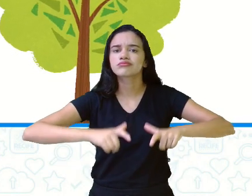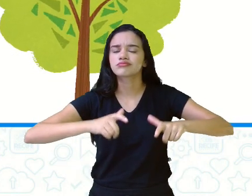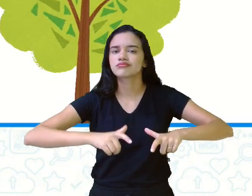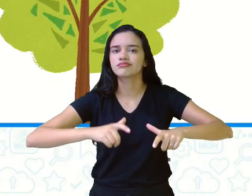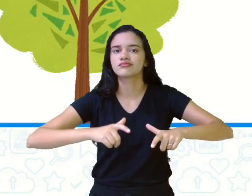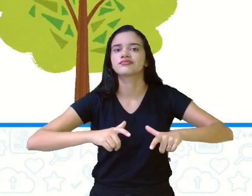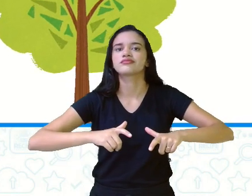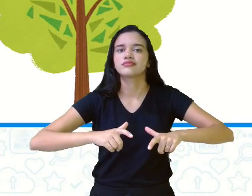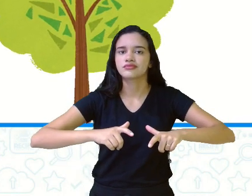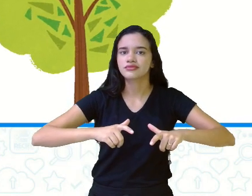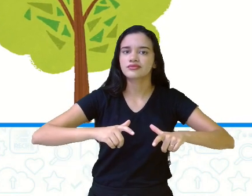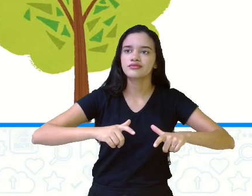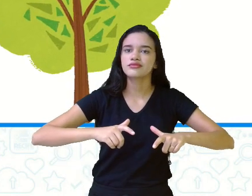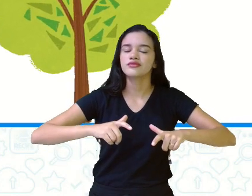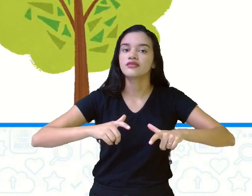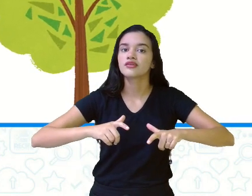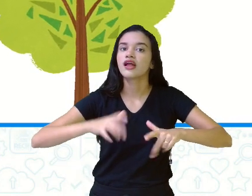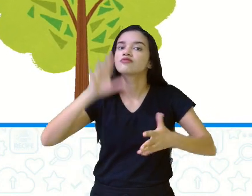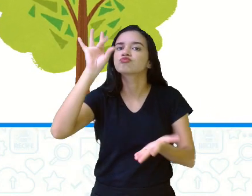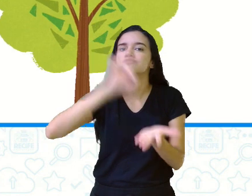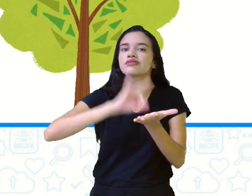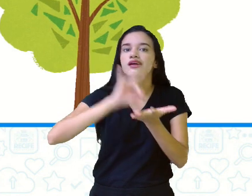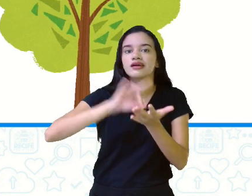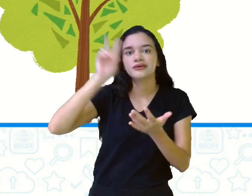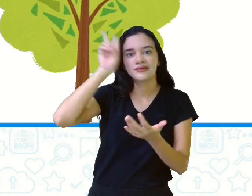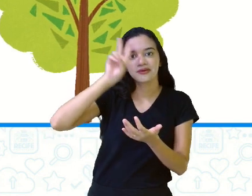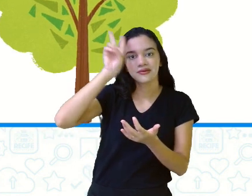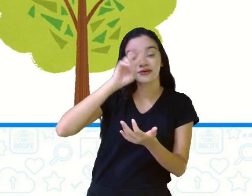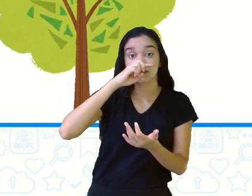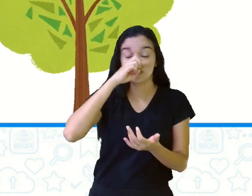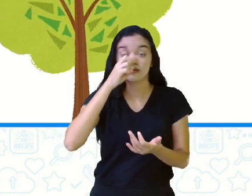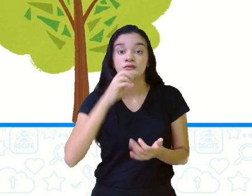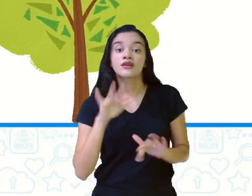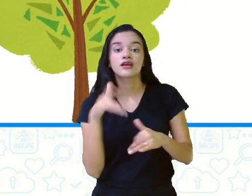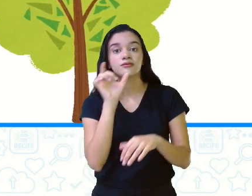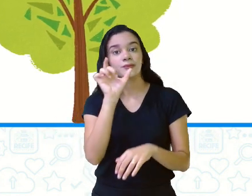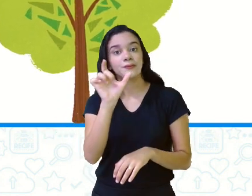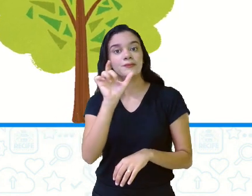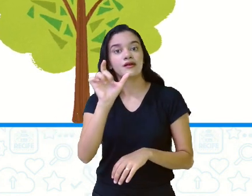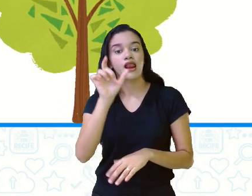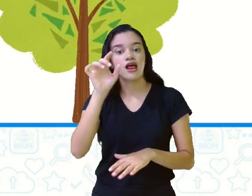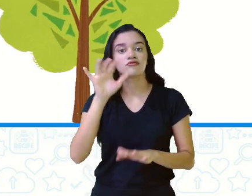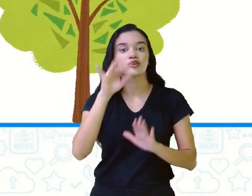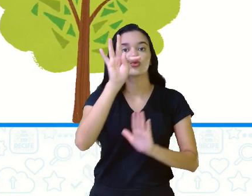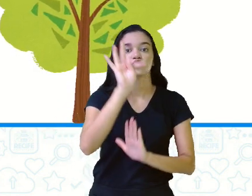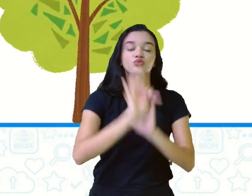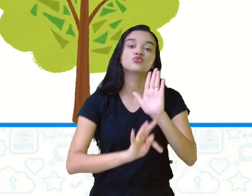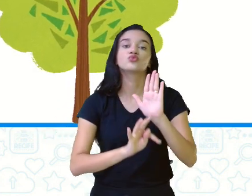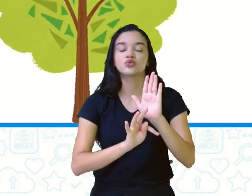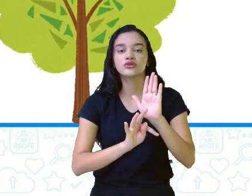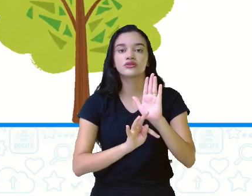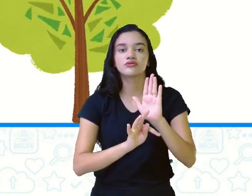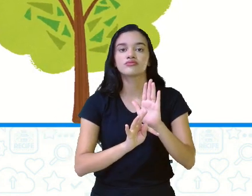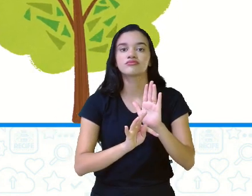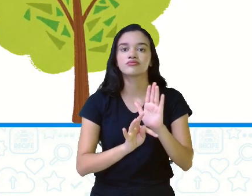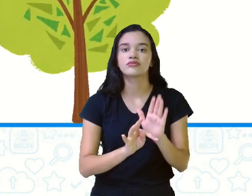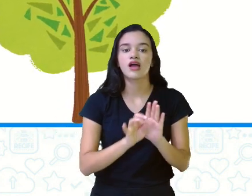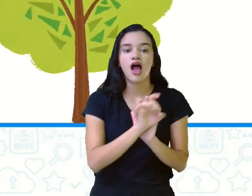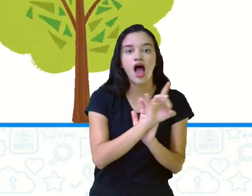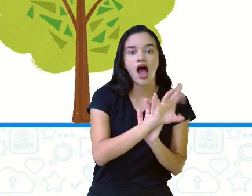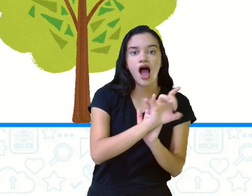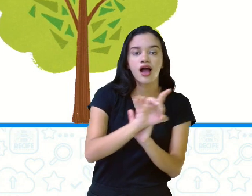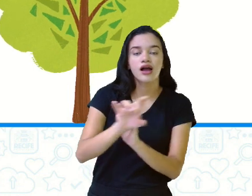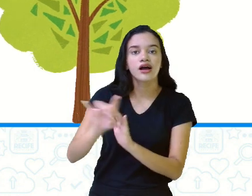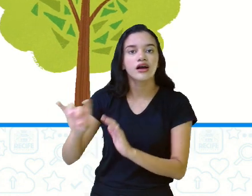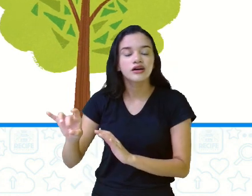esse fato, essa história? Que palavras no texto antecedem cada